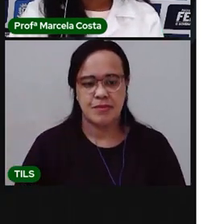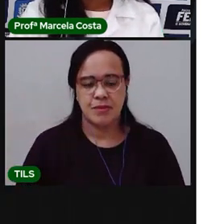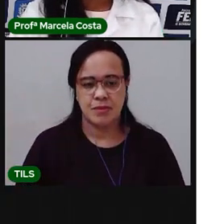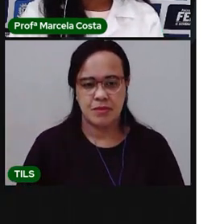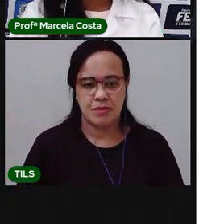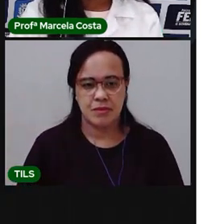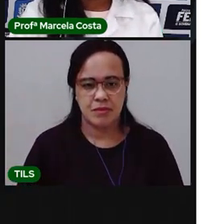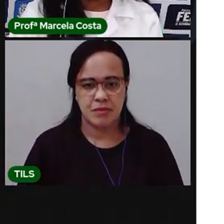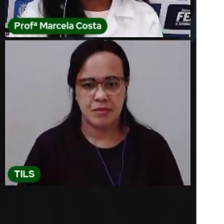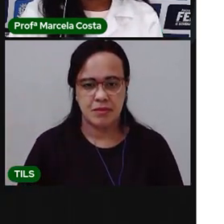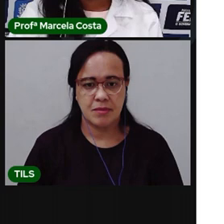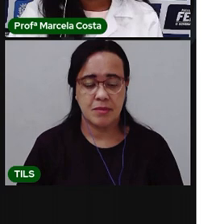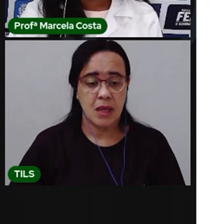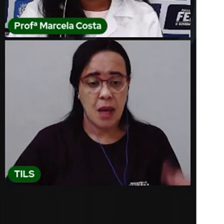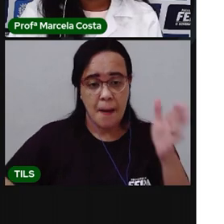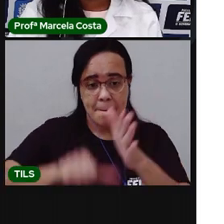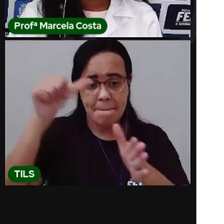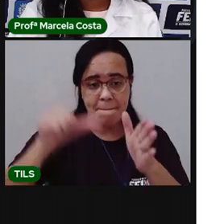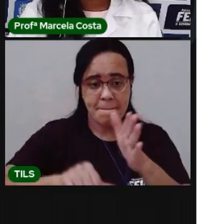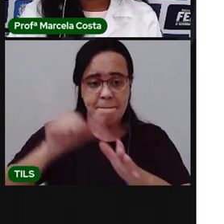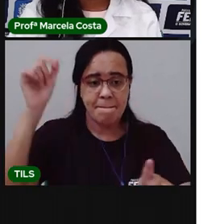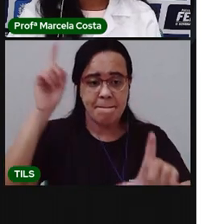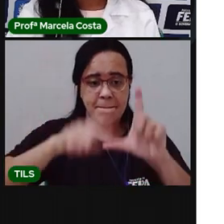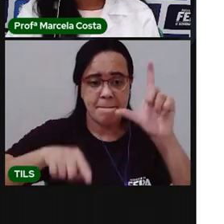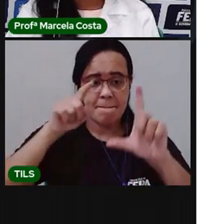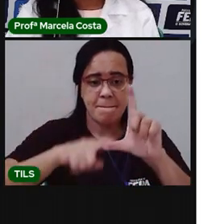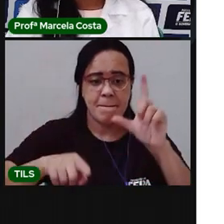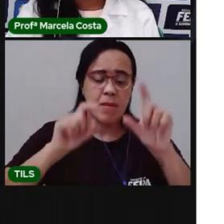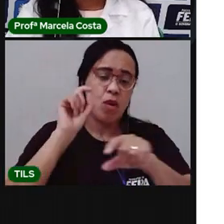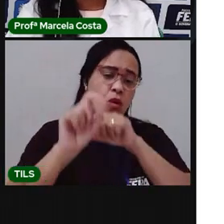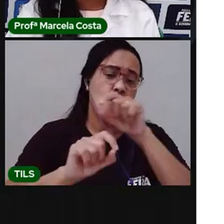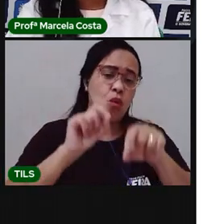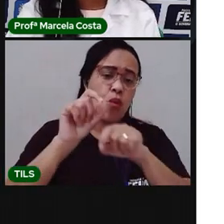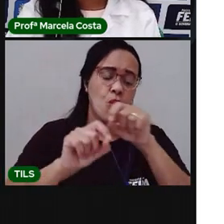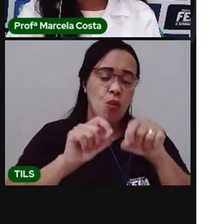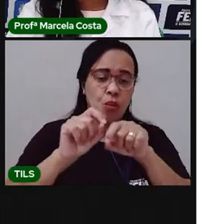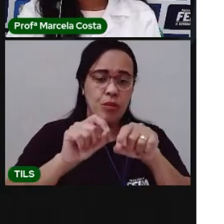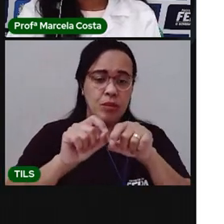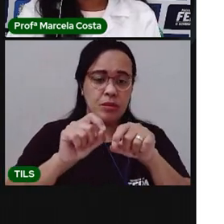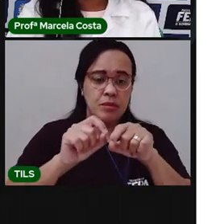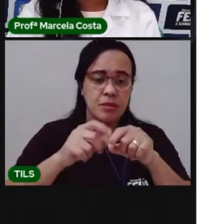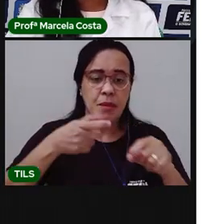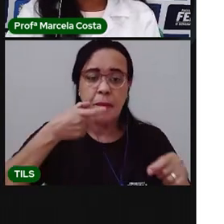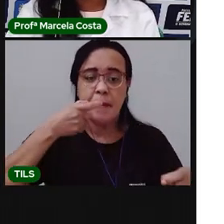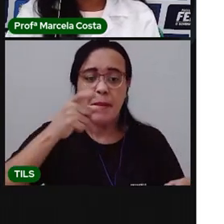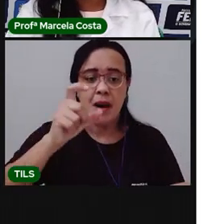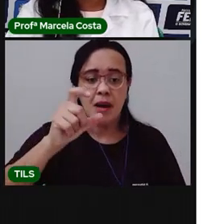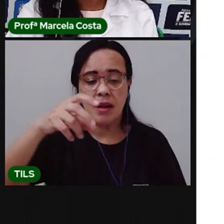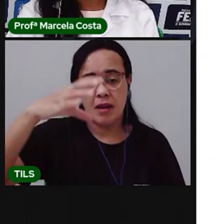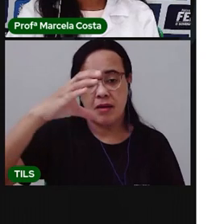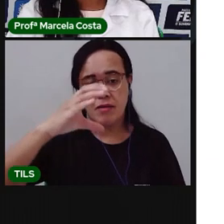E a letra inicial? Qual é a primeira letra da palavra canoa?